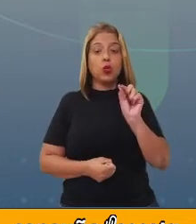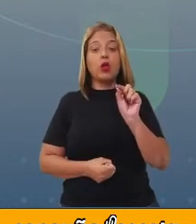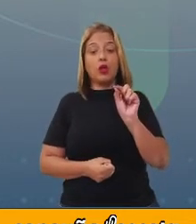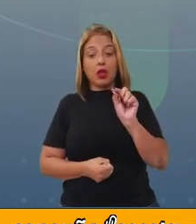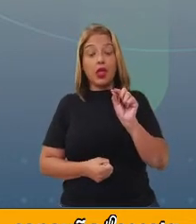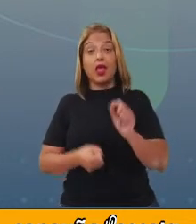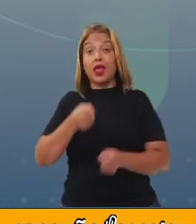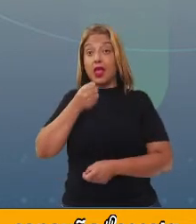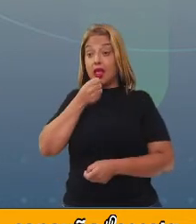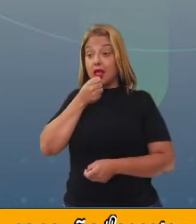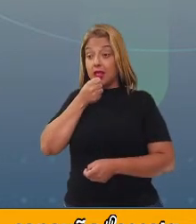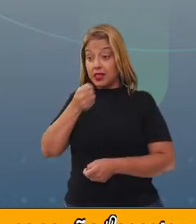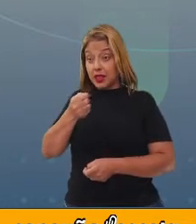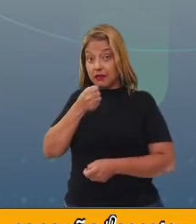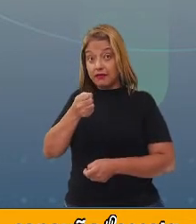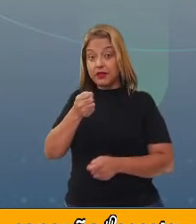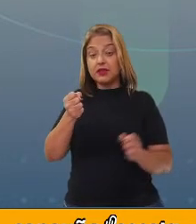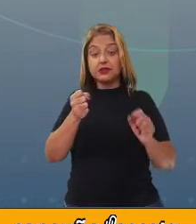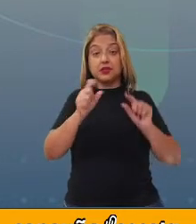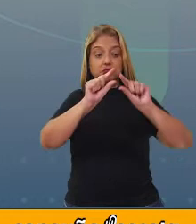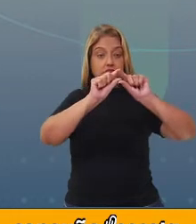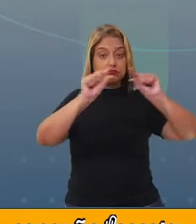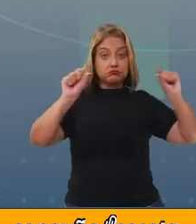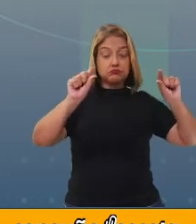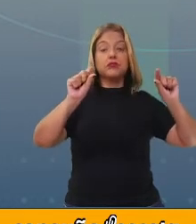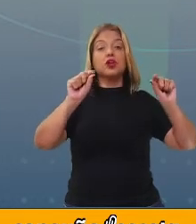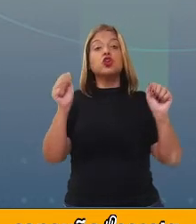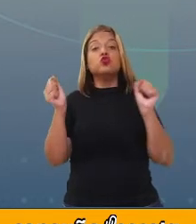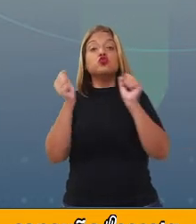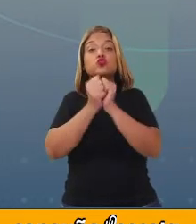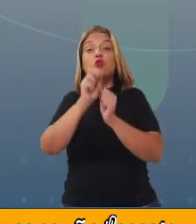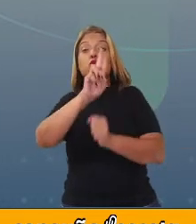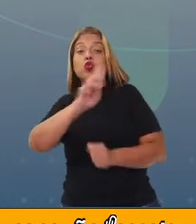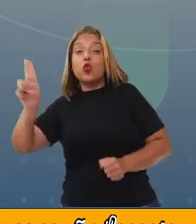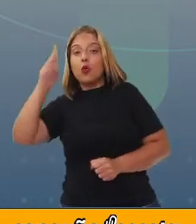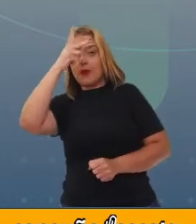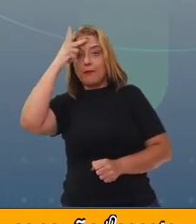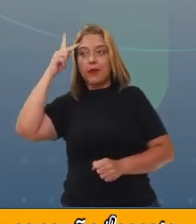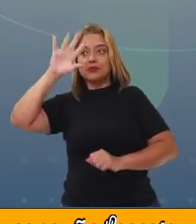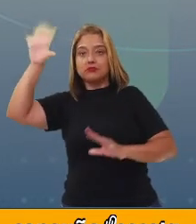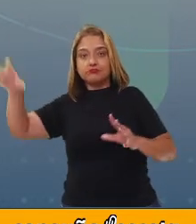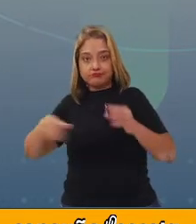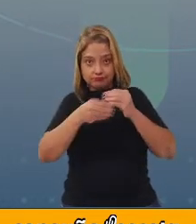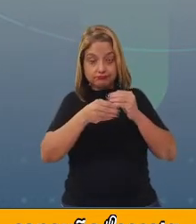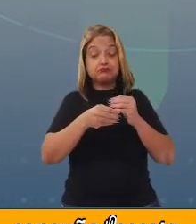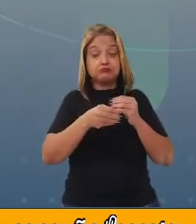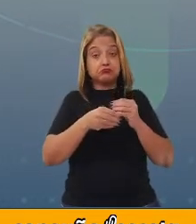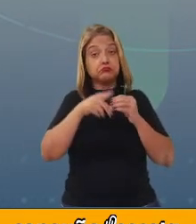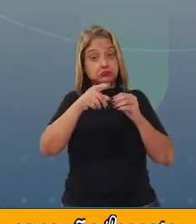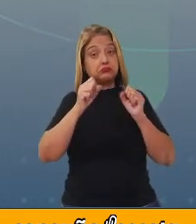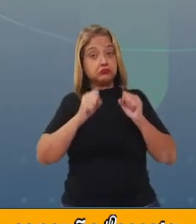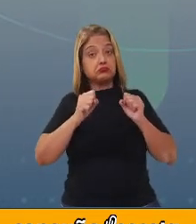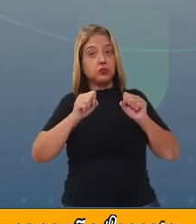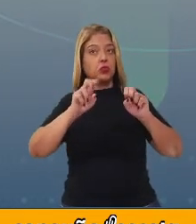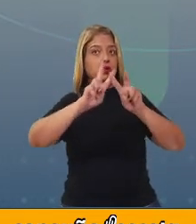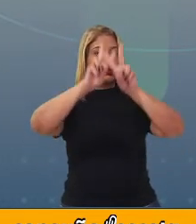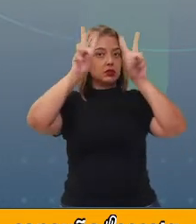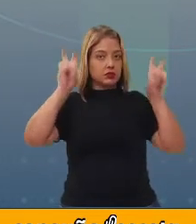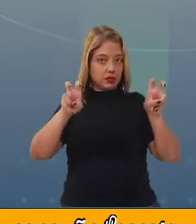o nome do convidado. Em alguns casos, você ainda pode inserir o tema dessa entrevista.